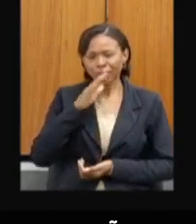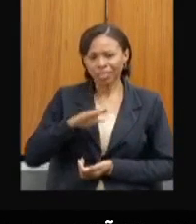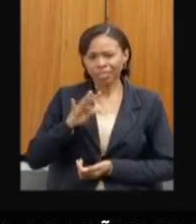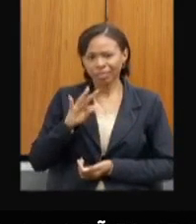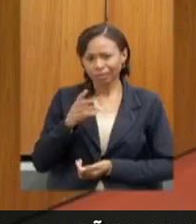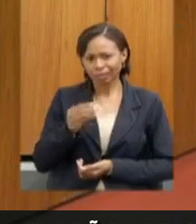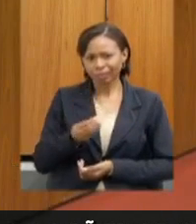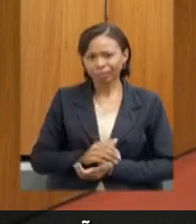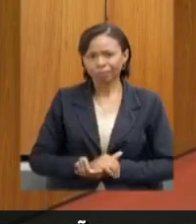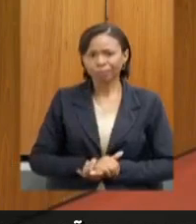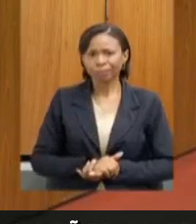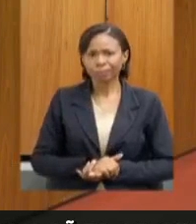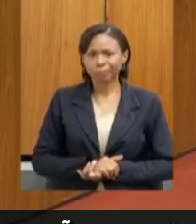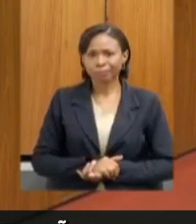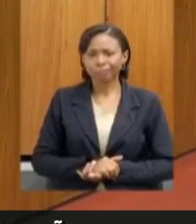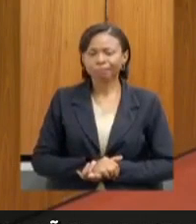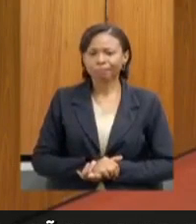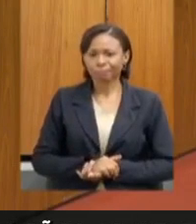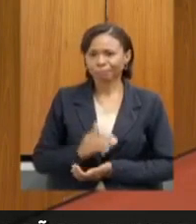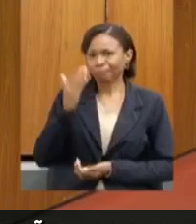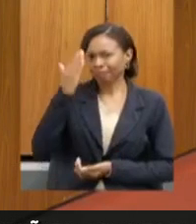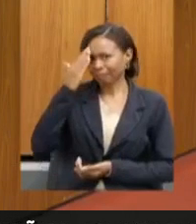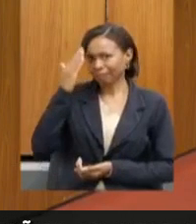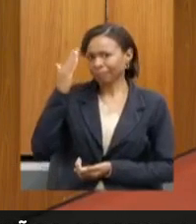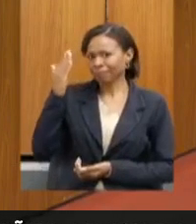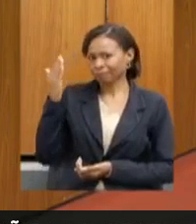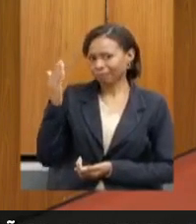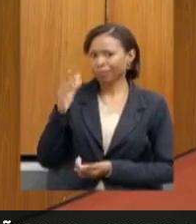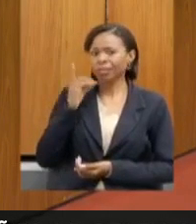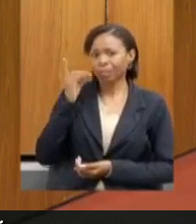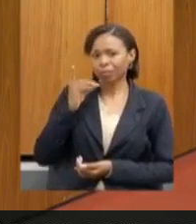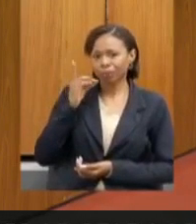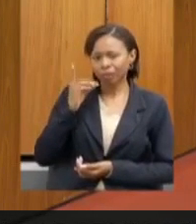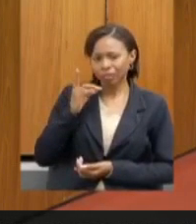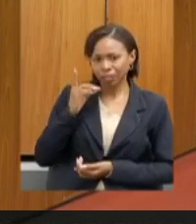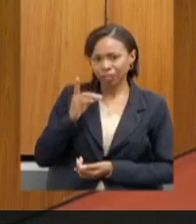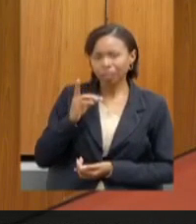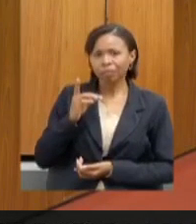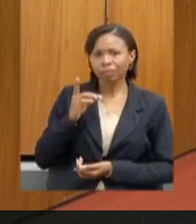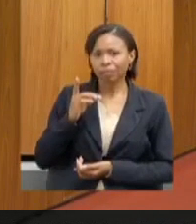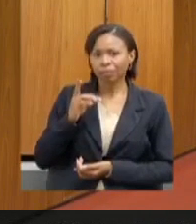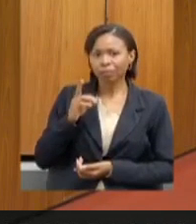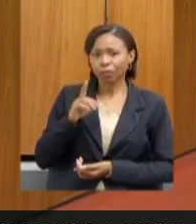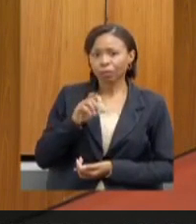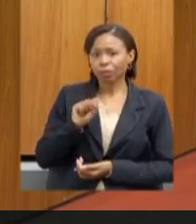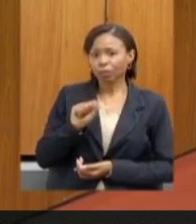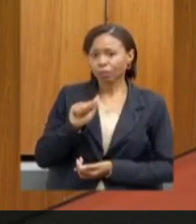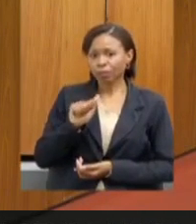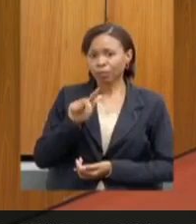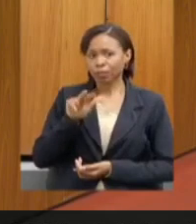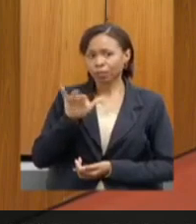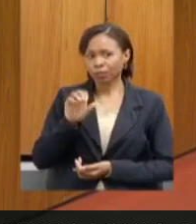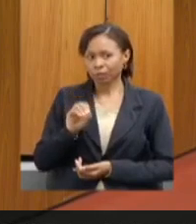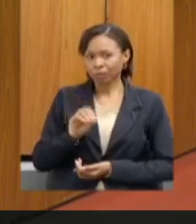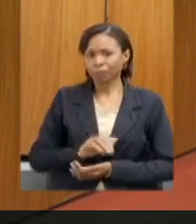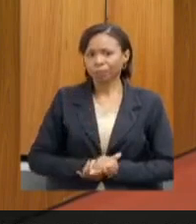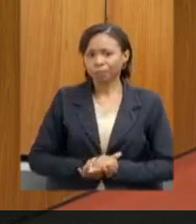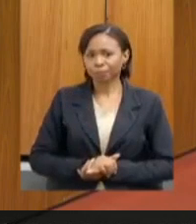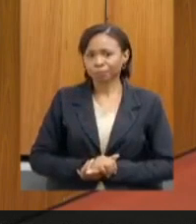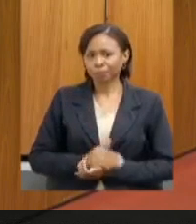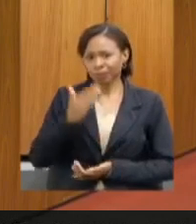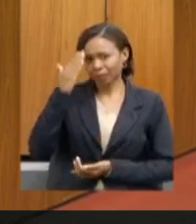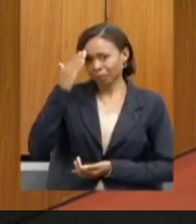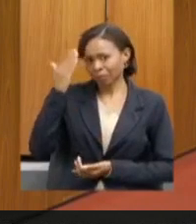todos. Muito obrigado, deputado, caro colega, deputado Sávio Souza Cruz. Obrigado pelo meu,